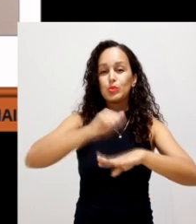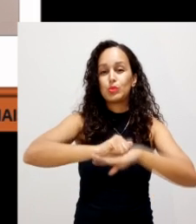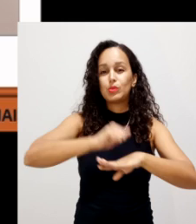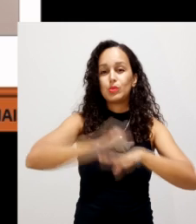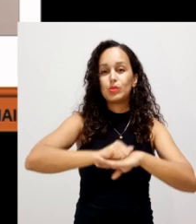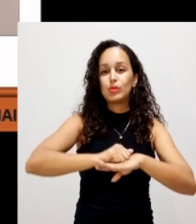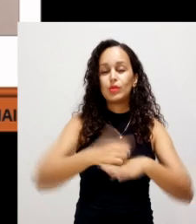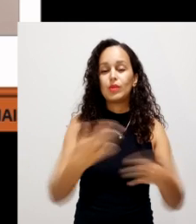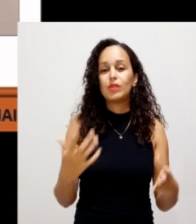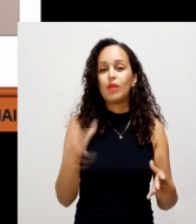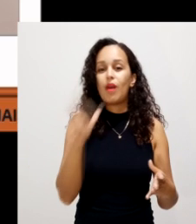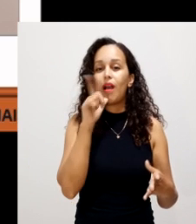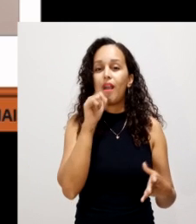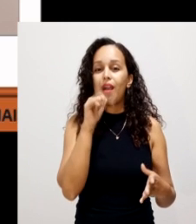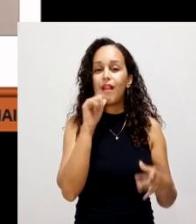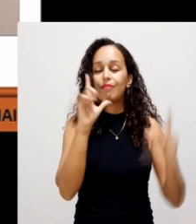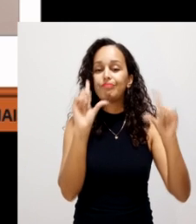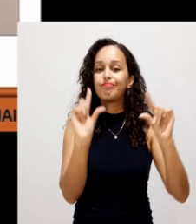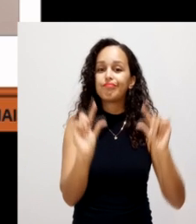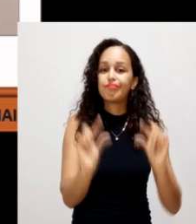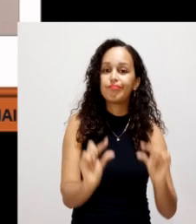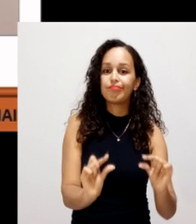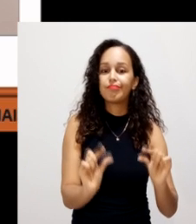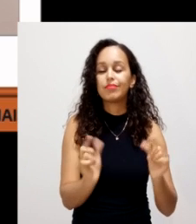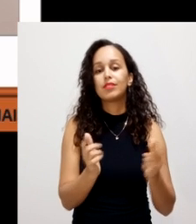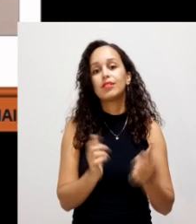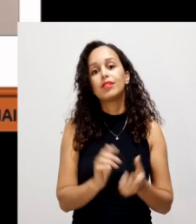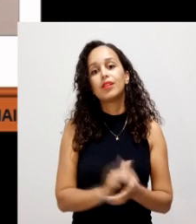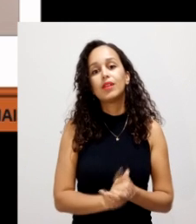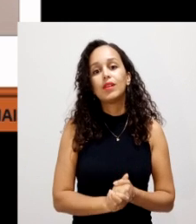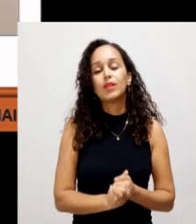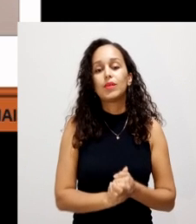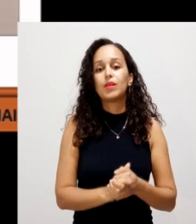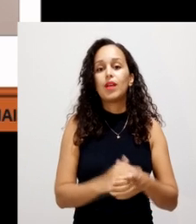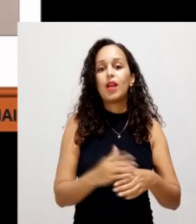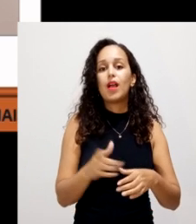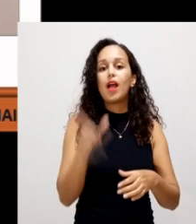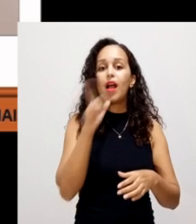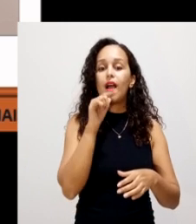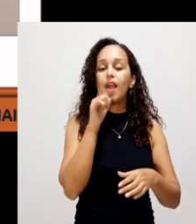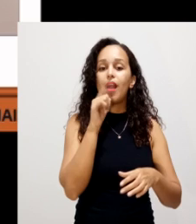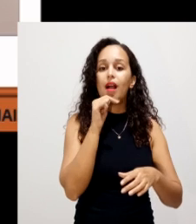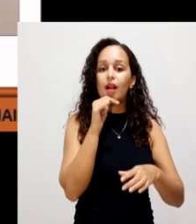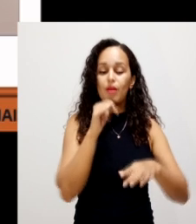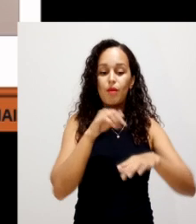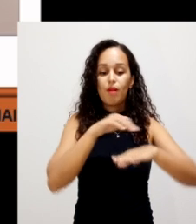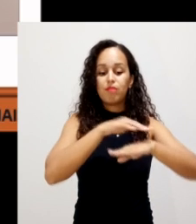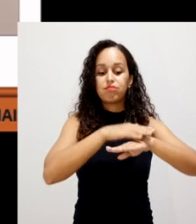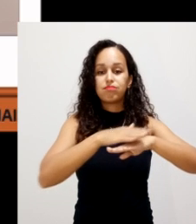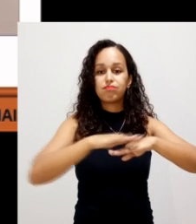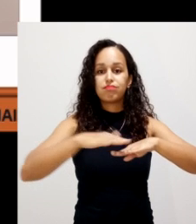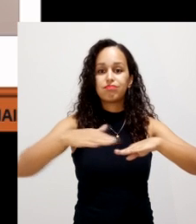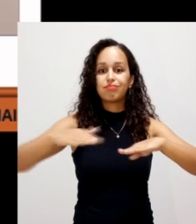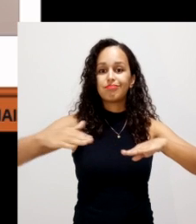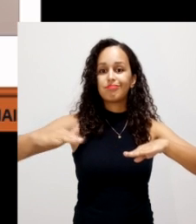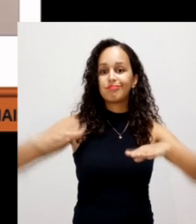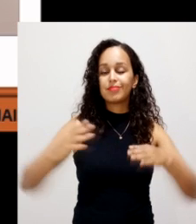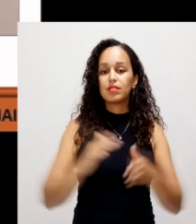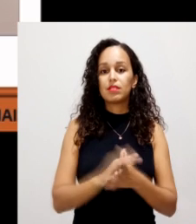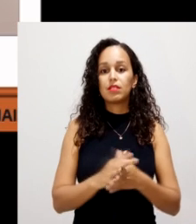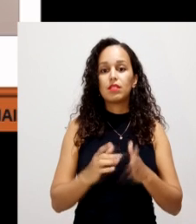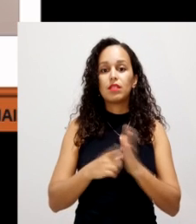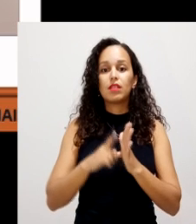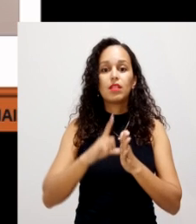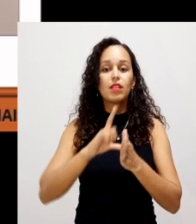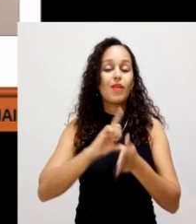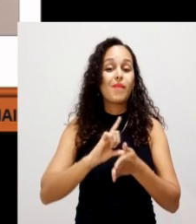Ele vai ter menor retenção de água, vai ter uma infiltração de água maior, vai ficar pouca água retida. Quando a coloca a